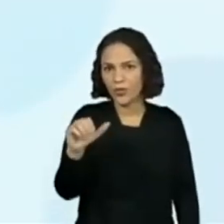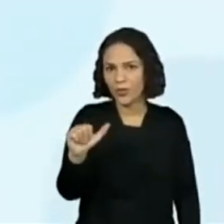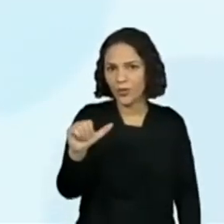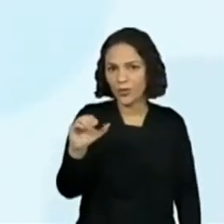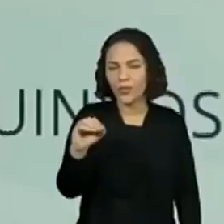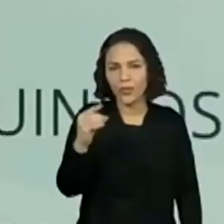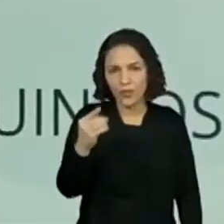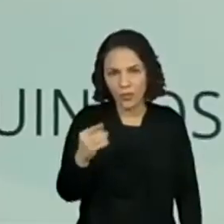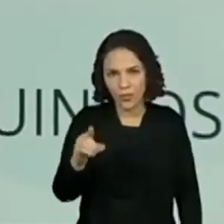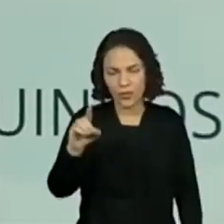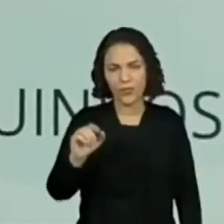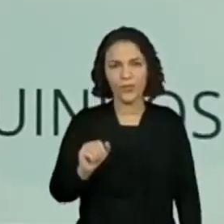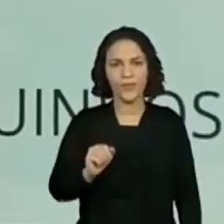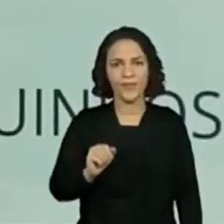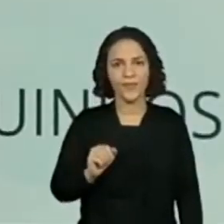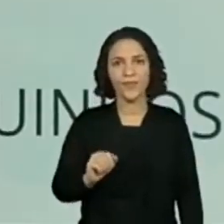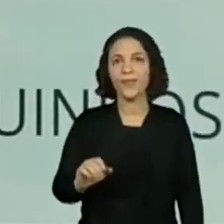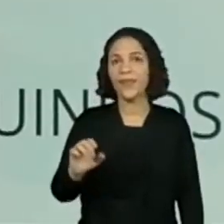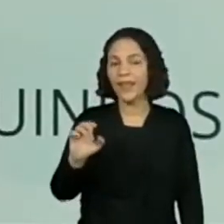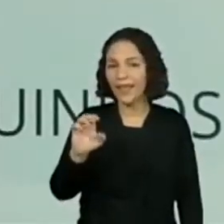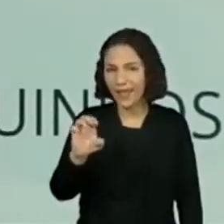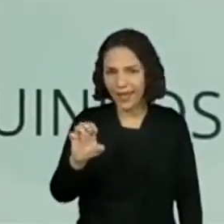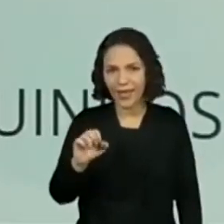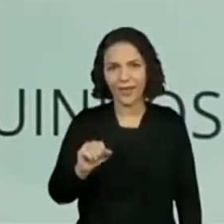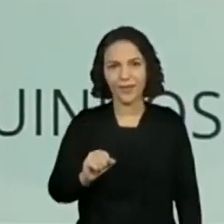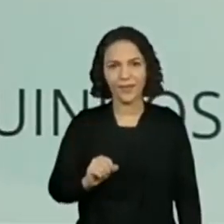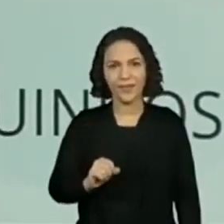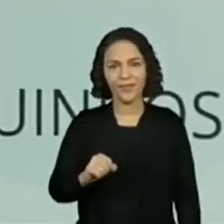João e Maria.